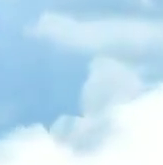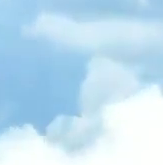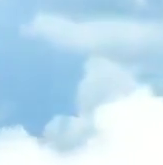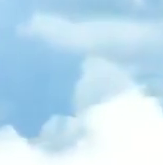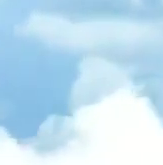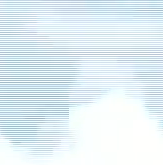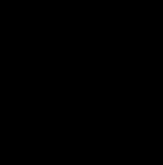Obrigado. Obrigado. Obrigado.